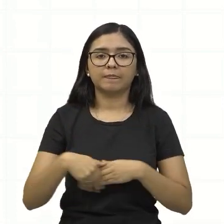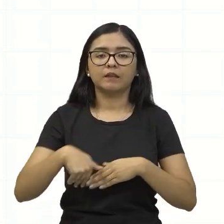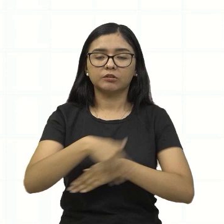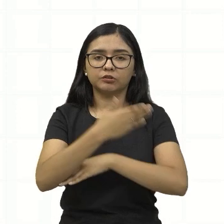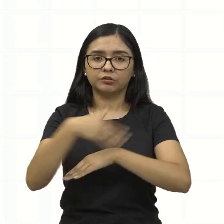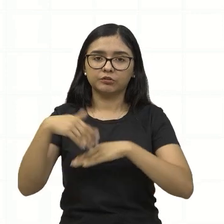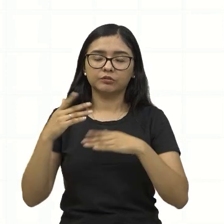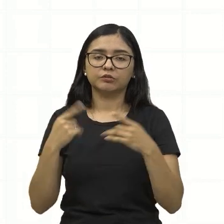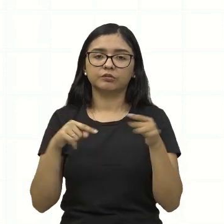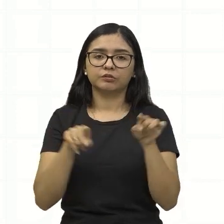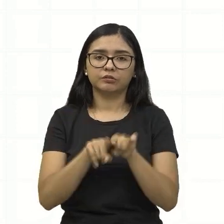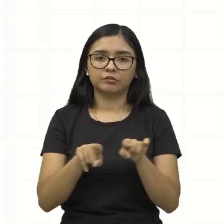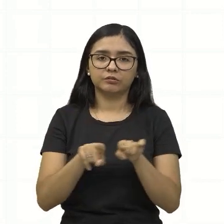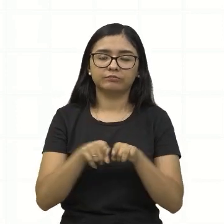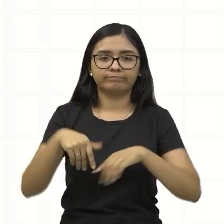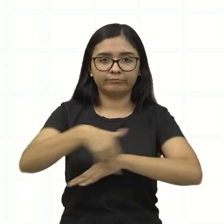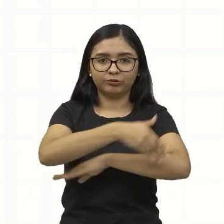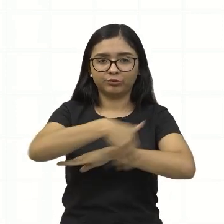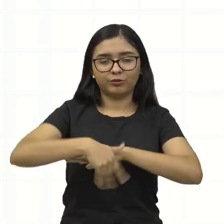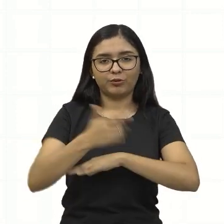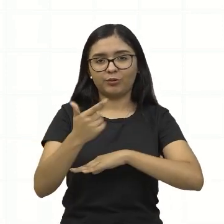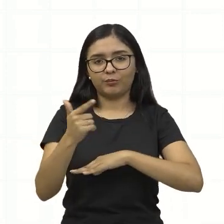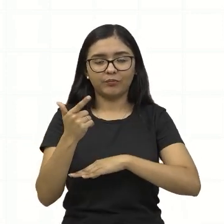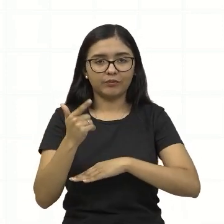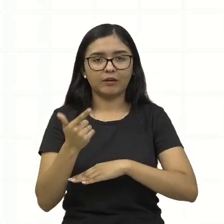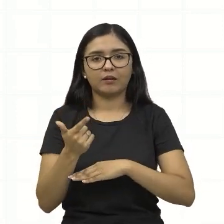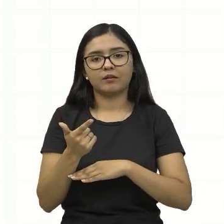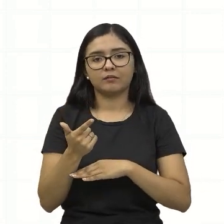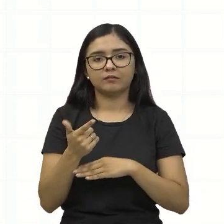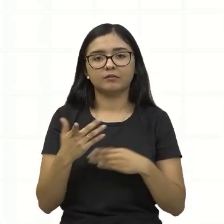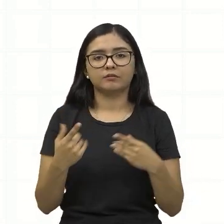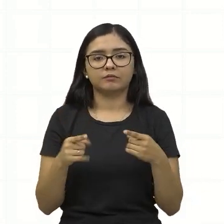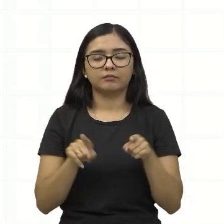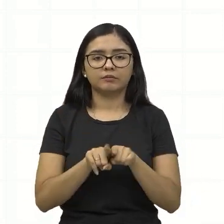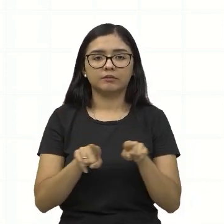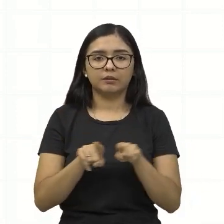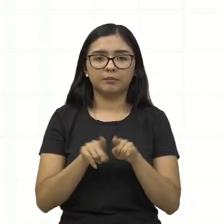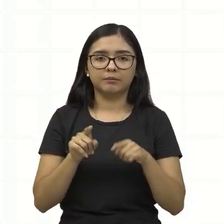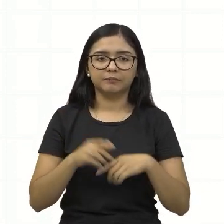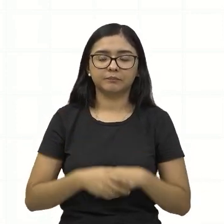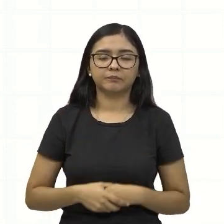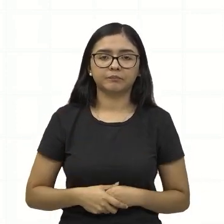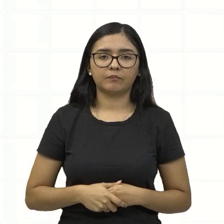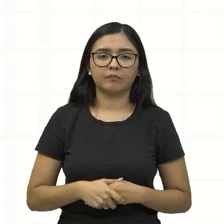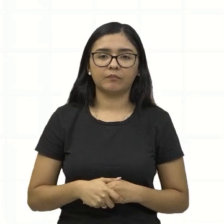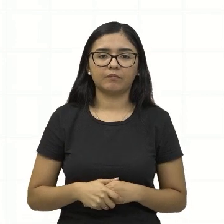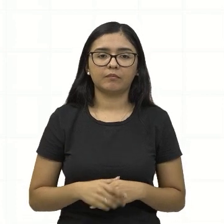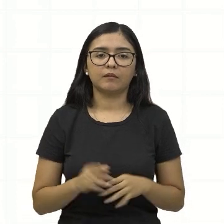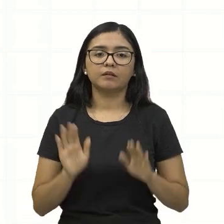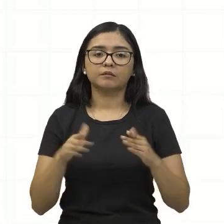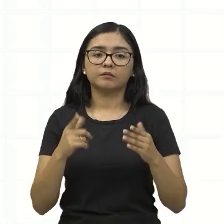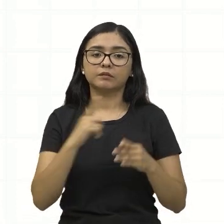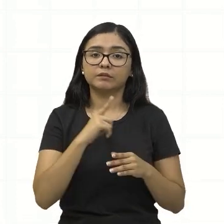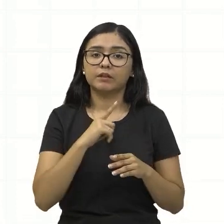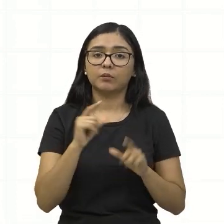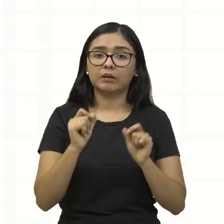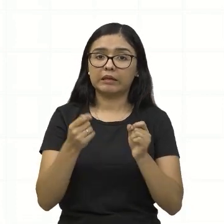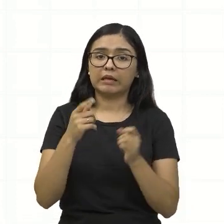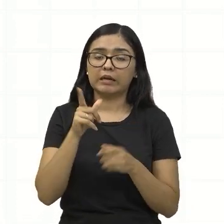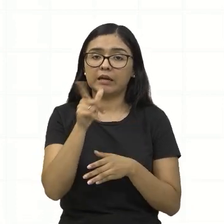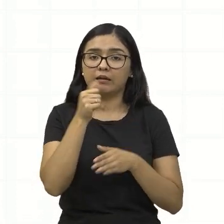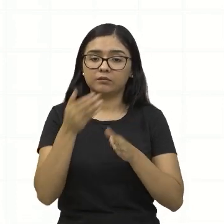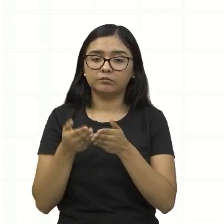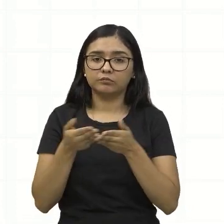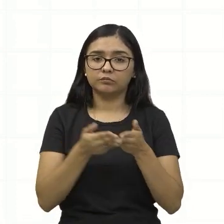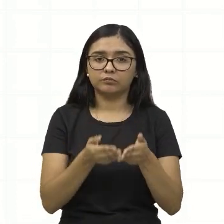muitas vezes, por via terrestre, né, não temos muitas estradas, e o fato aí de existirem muitos rios nessa região